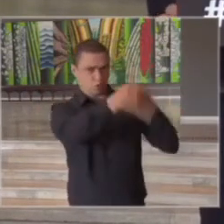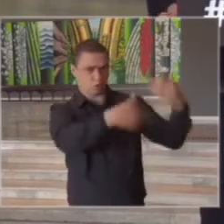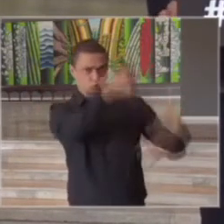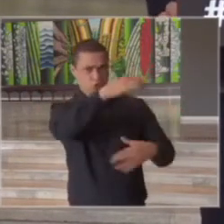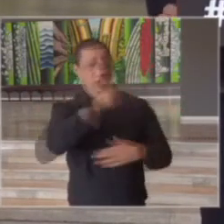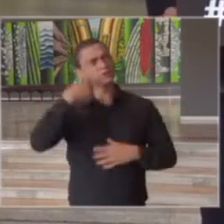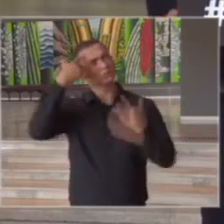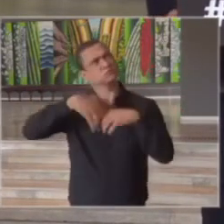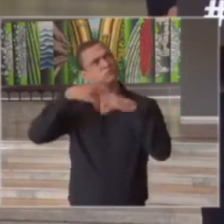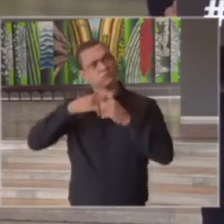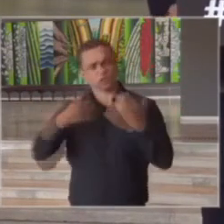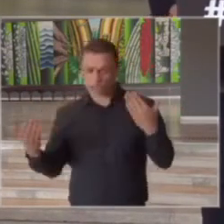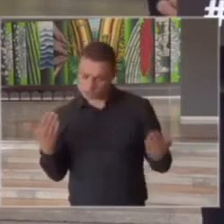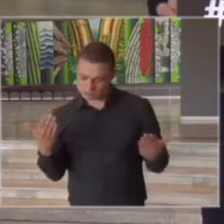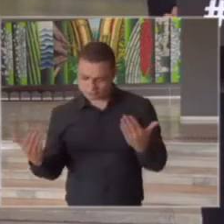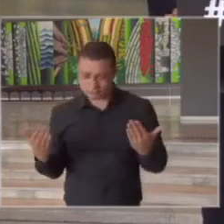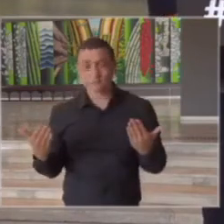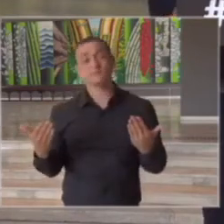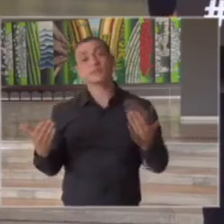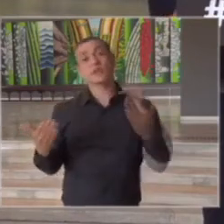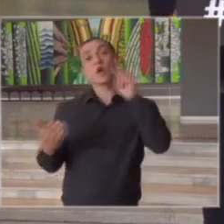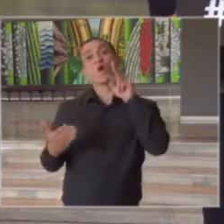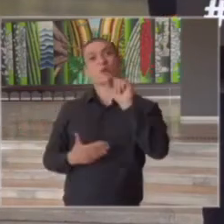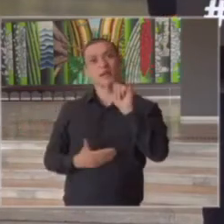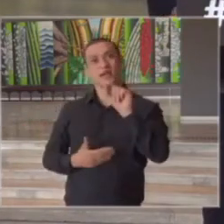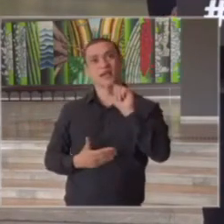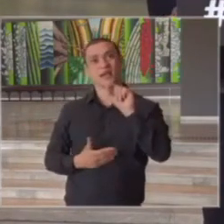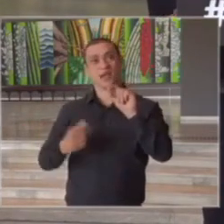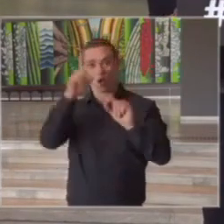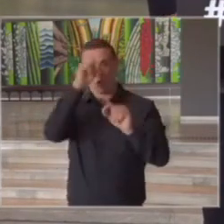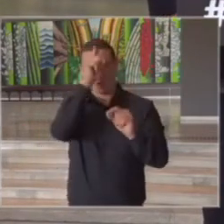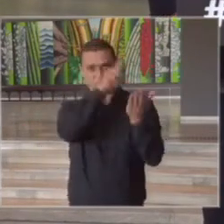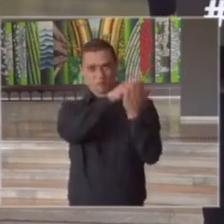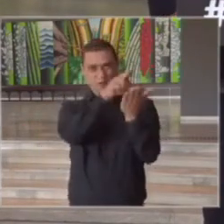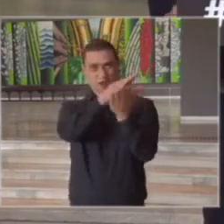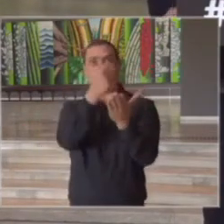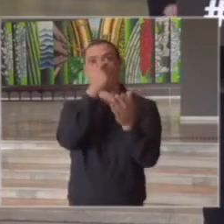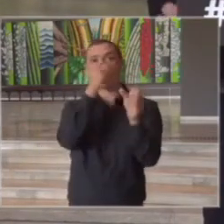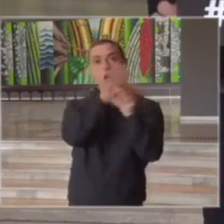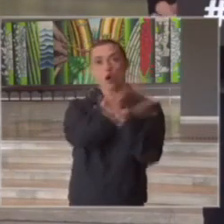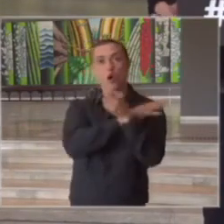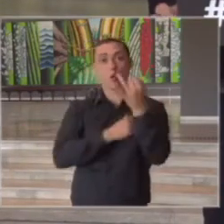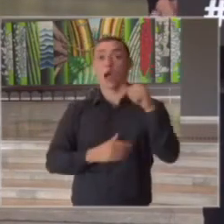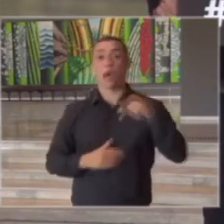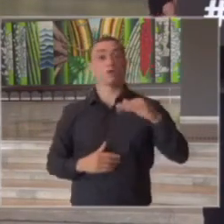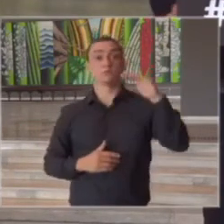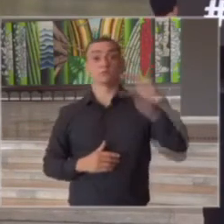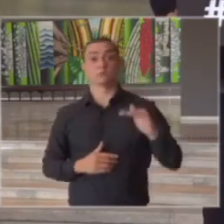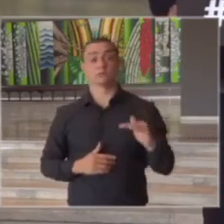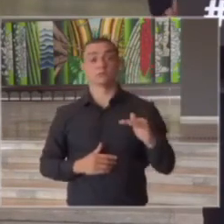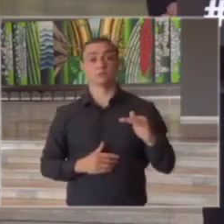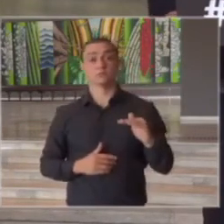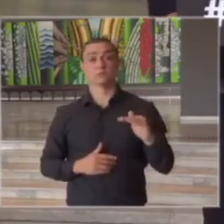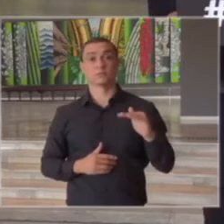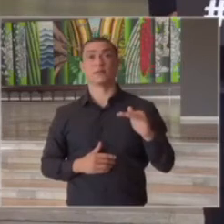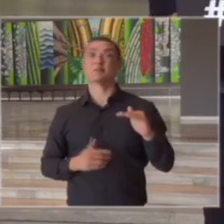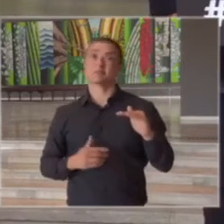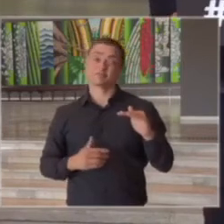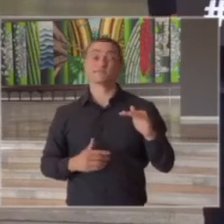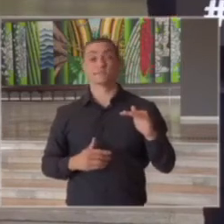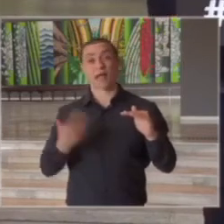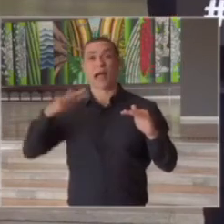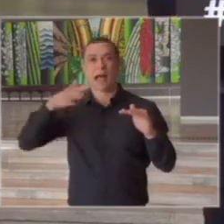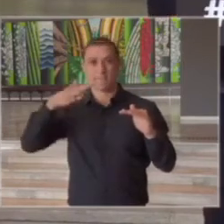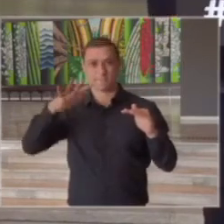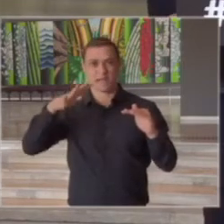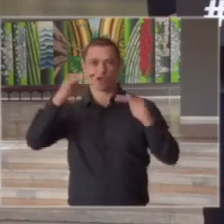refletindo sobre a sua pergunta a gente vê que em ocupação de leitos a gente está com um nível de ocupação apesar da média